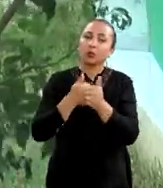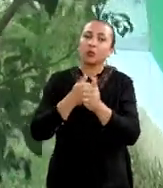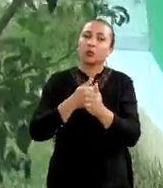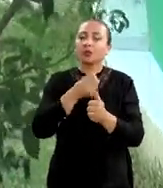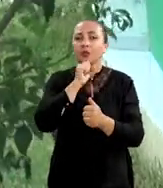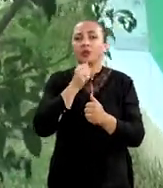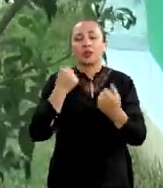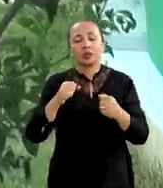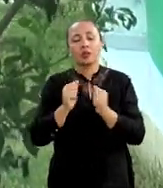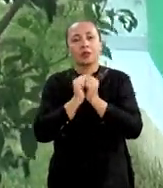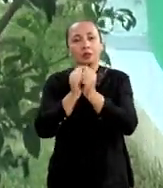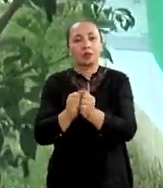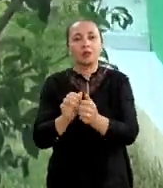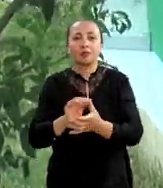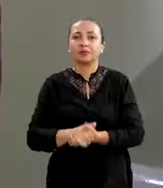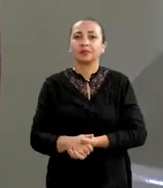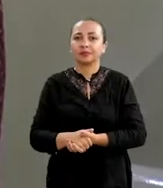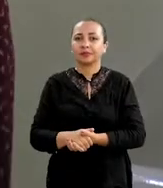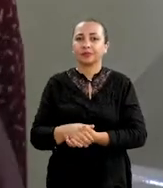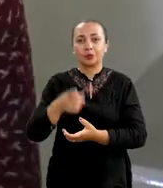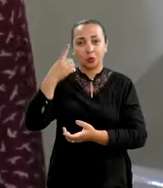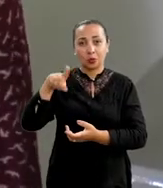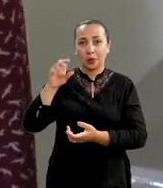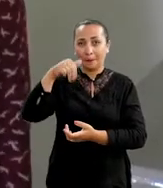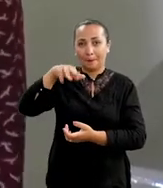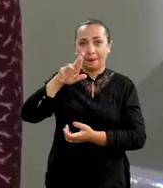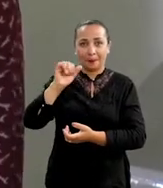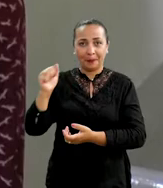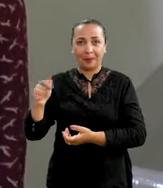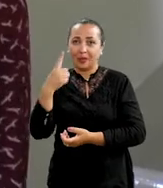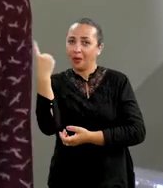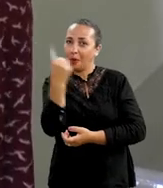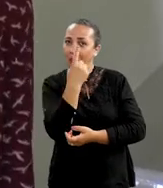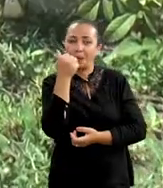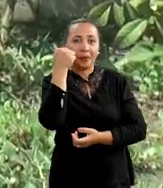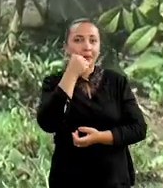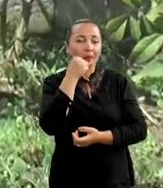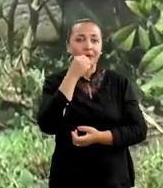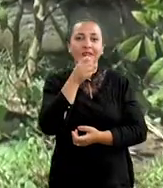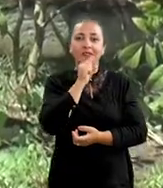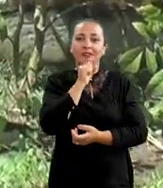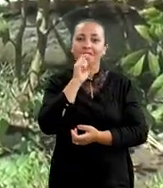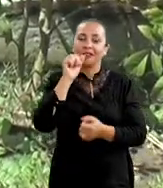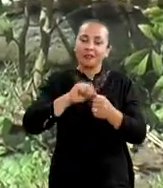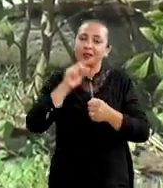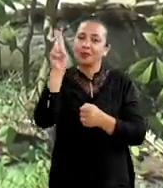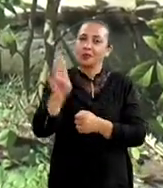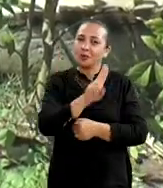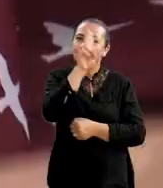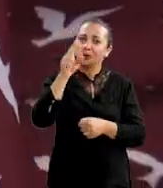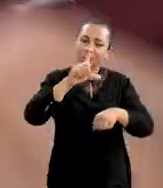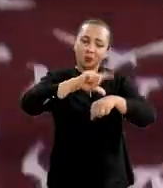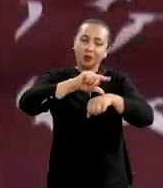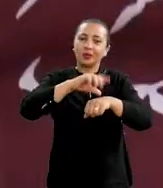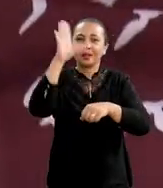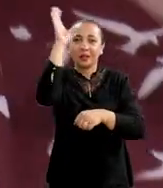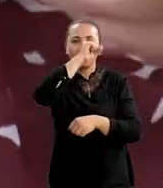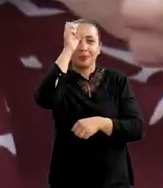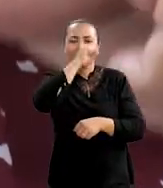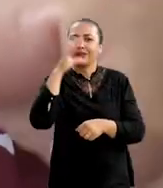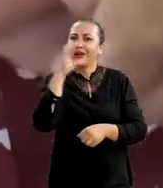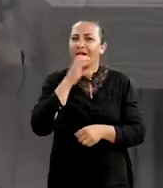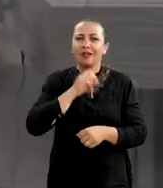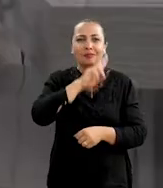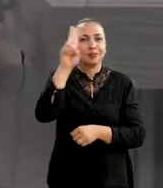idoso, também conseguir ter esse acompanhamento. Dona Maria do Amparo é uma das idosas que fazem uso do relógio. Ela aprendeu